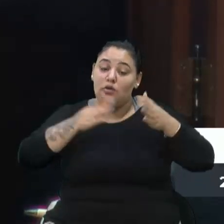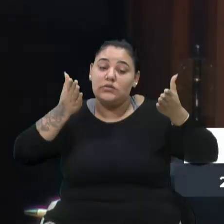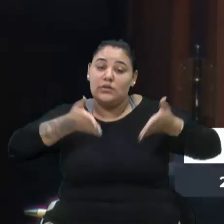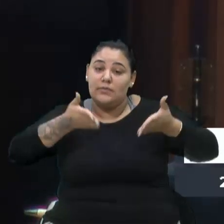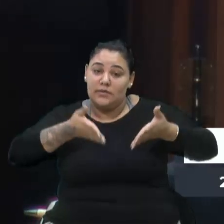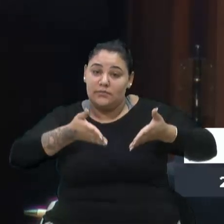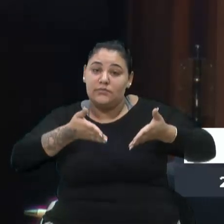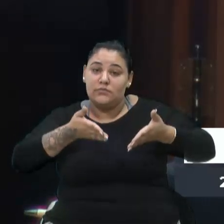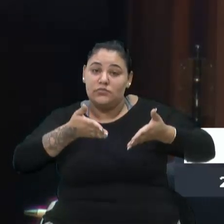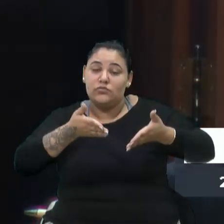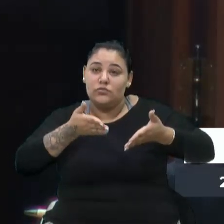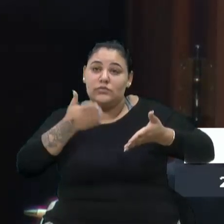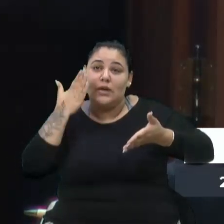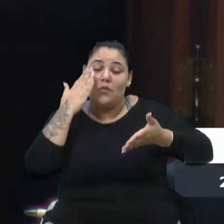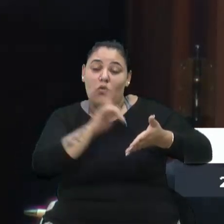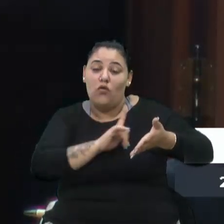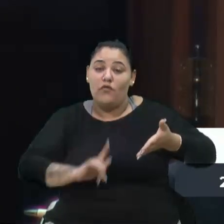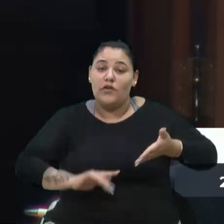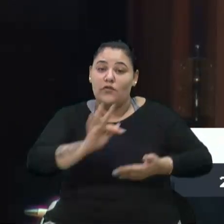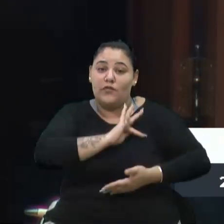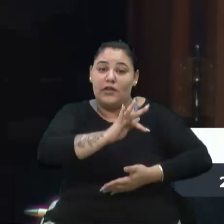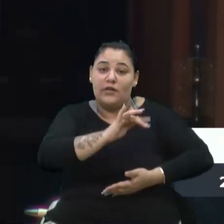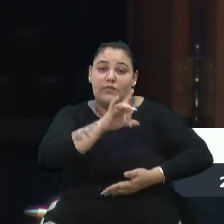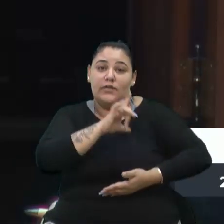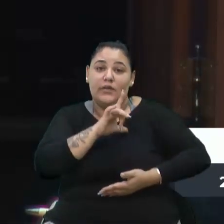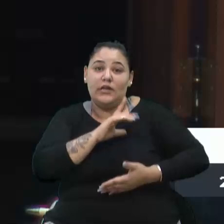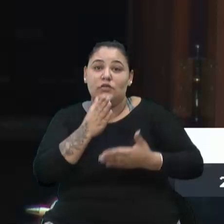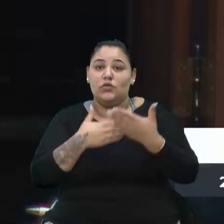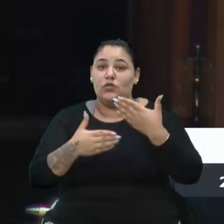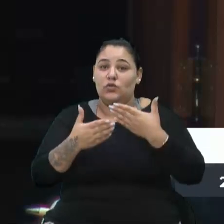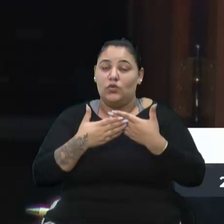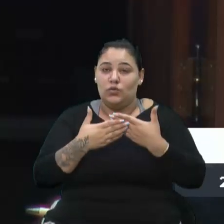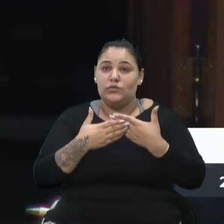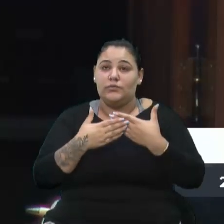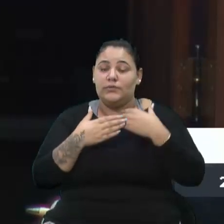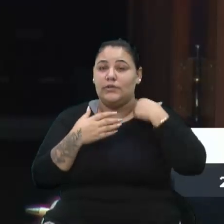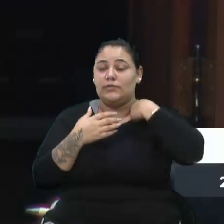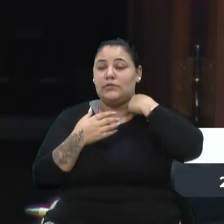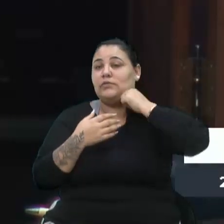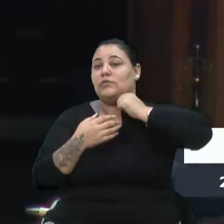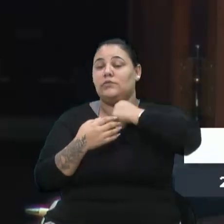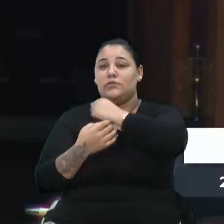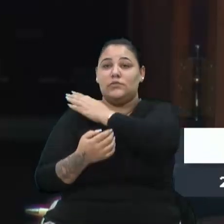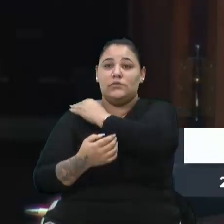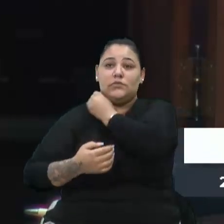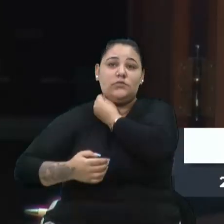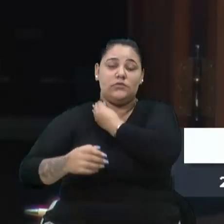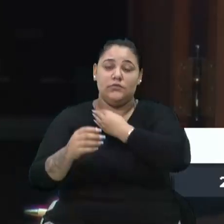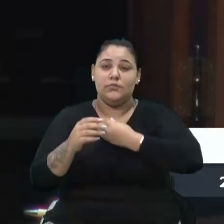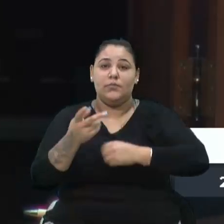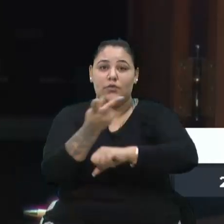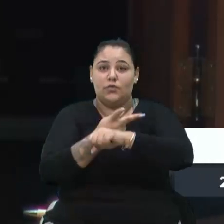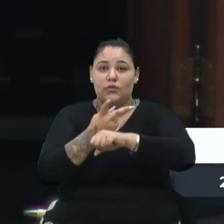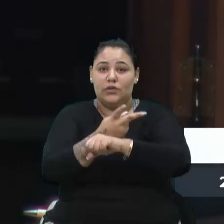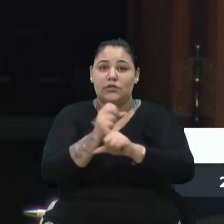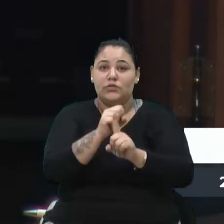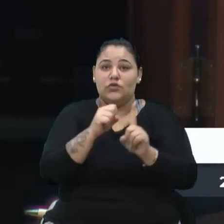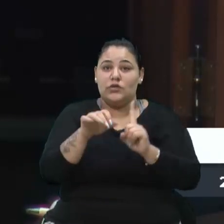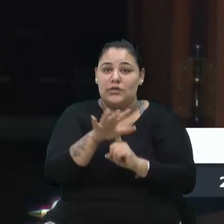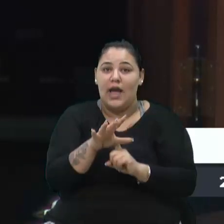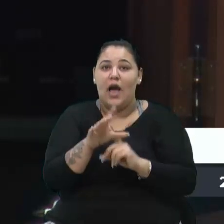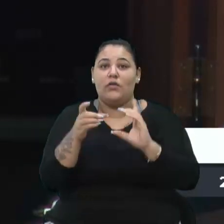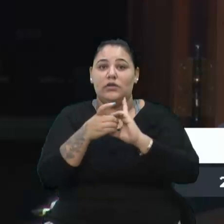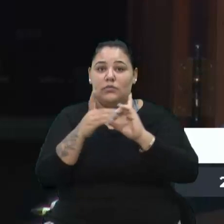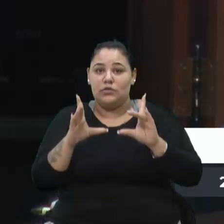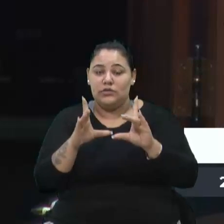tem toda a legitimidade de levantar essa bandeira, como fala da defesa do social, da democracia, das